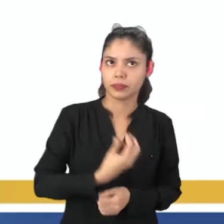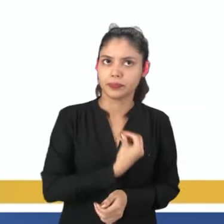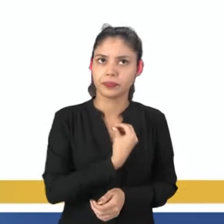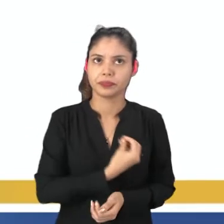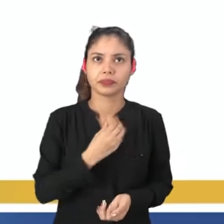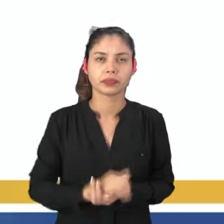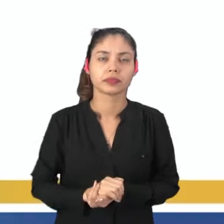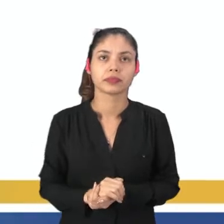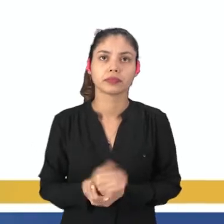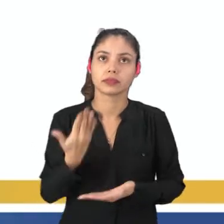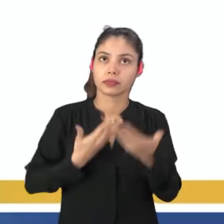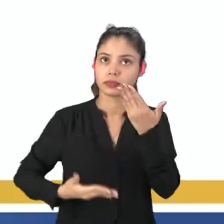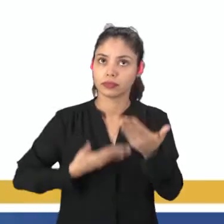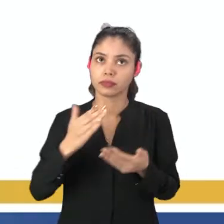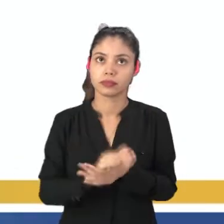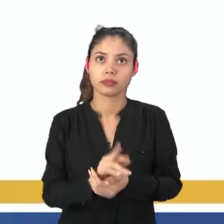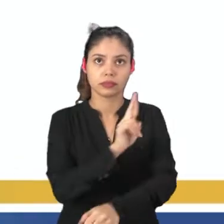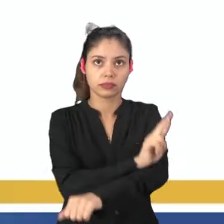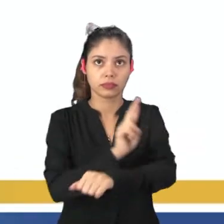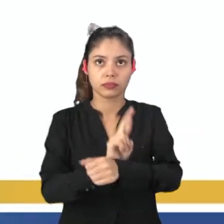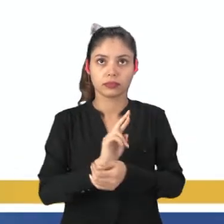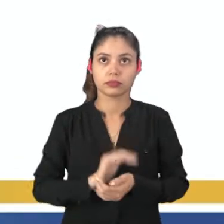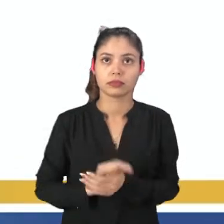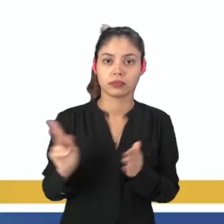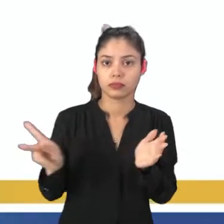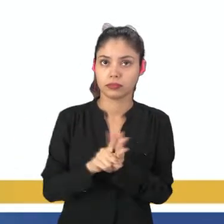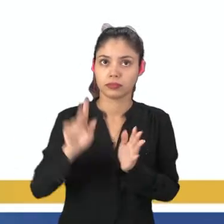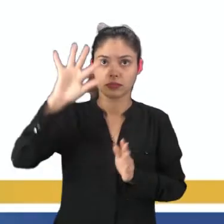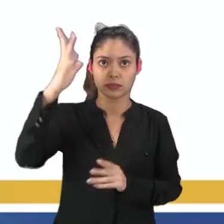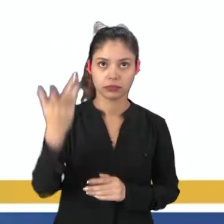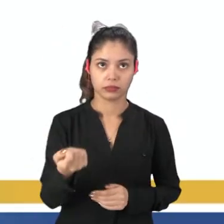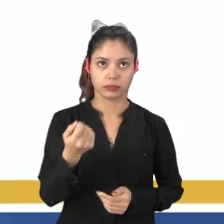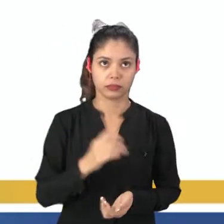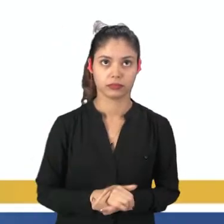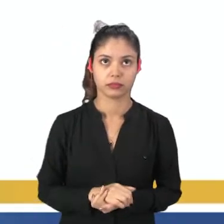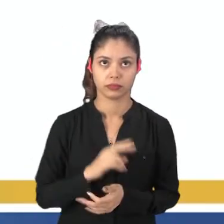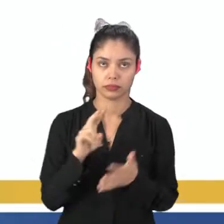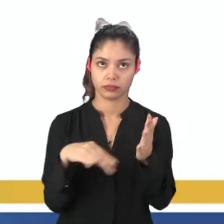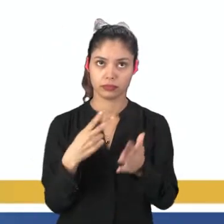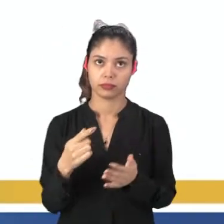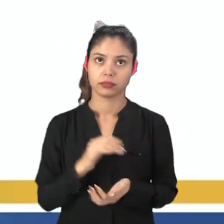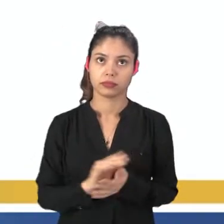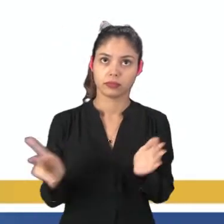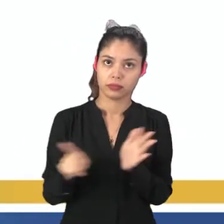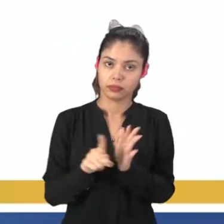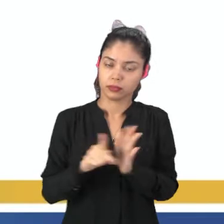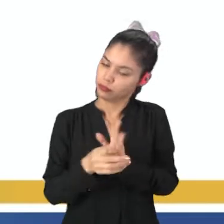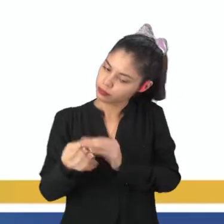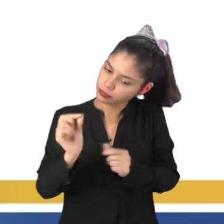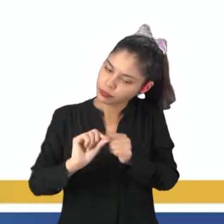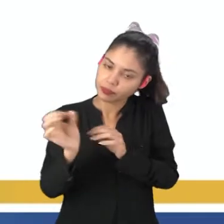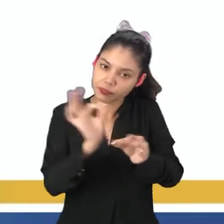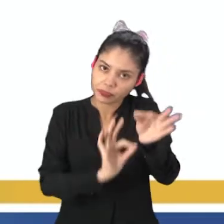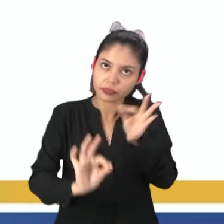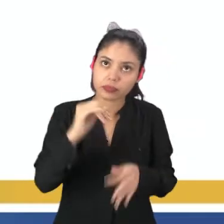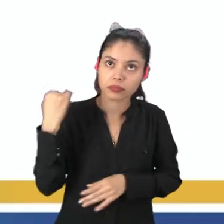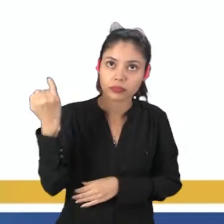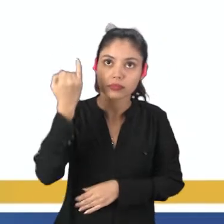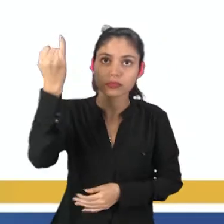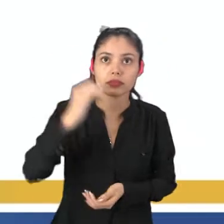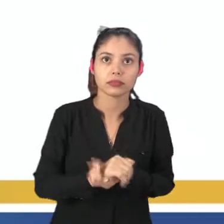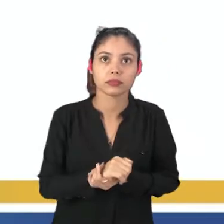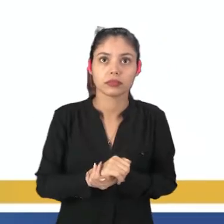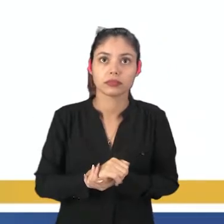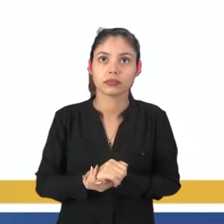sendo presente a sua relação com as religiões de matriz africana. As danças são bem elaboradas, especialmente